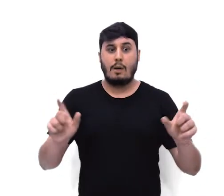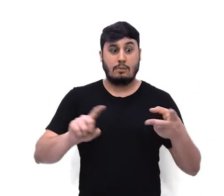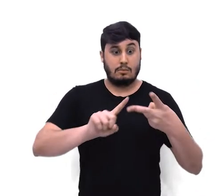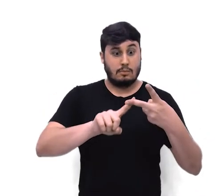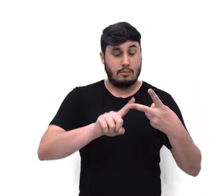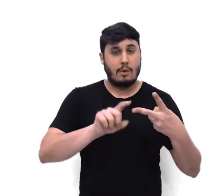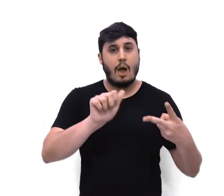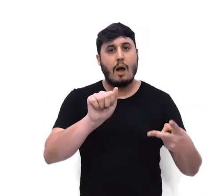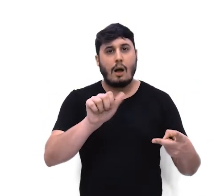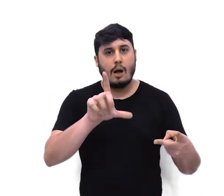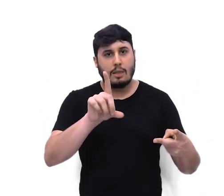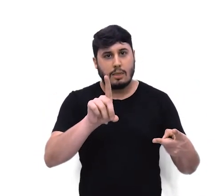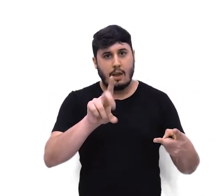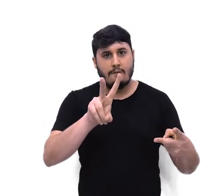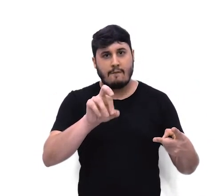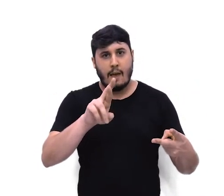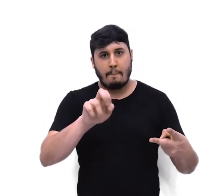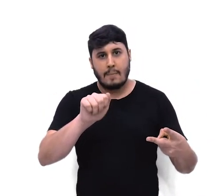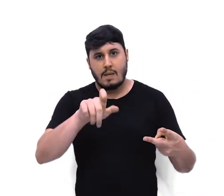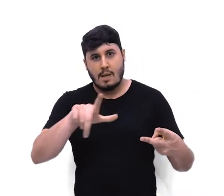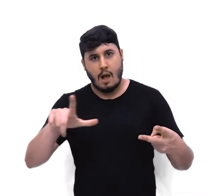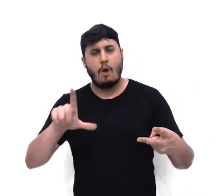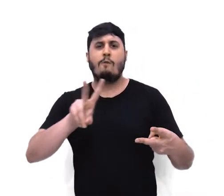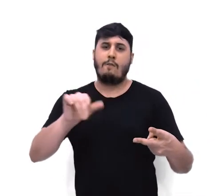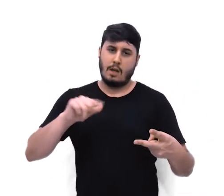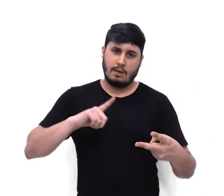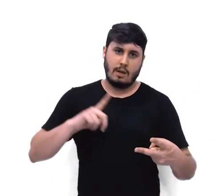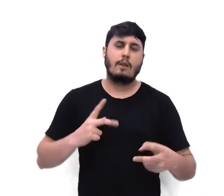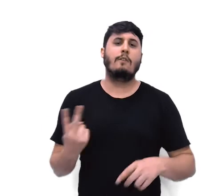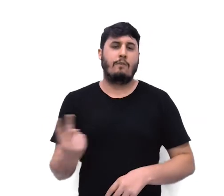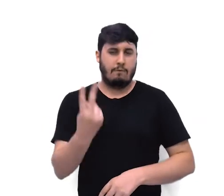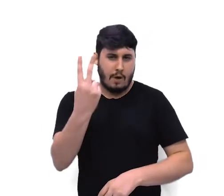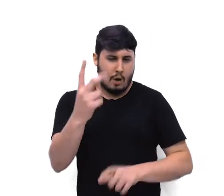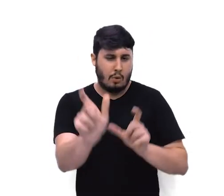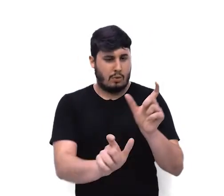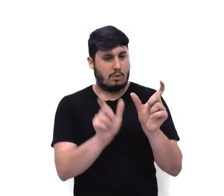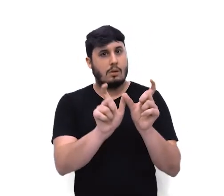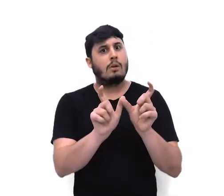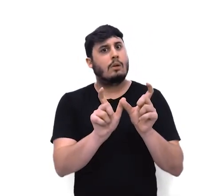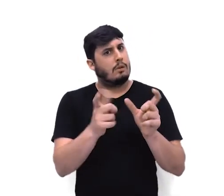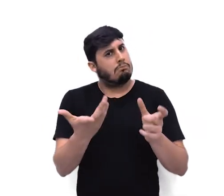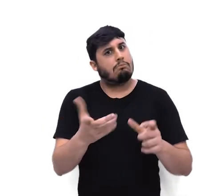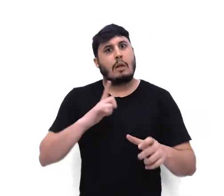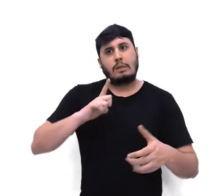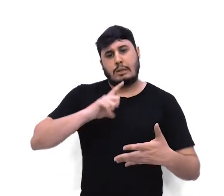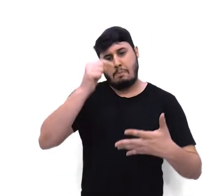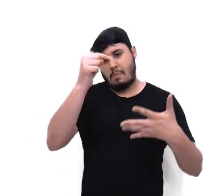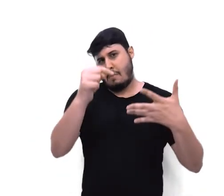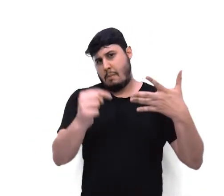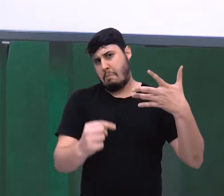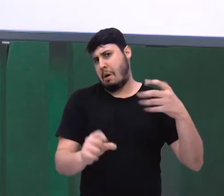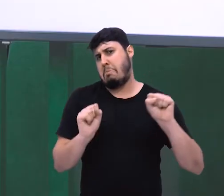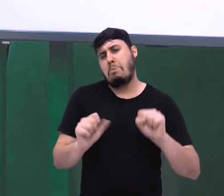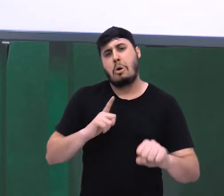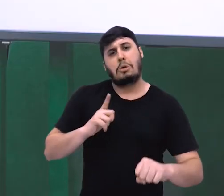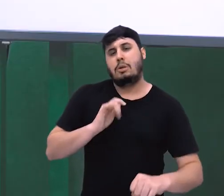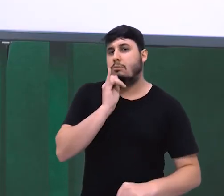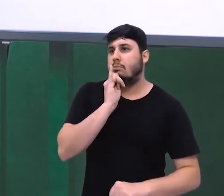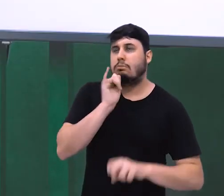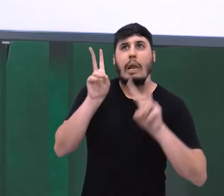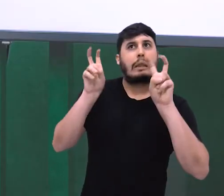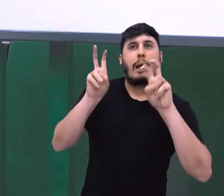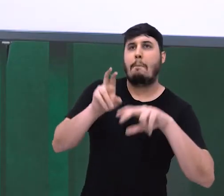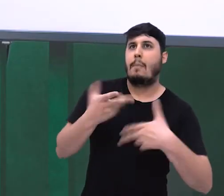vão apresentar valores semânticos. São nove os valores semânticos. Elas podem indicar causa, são as